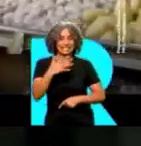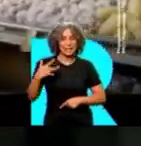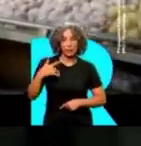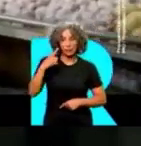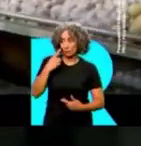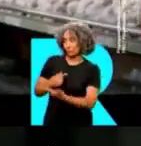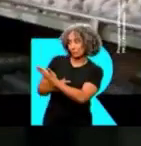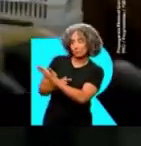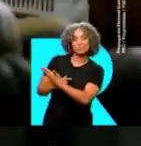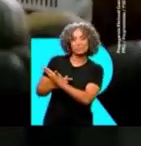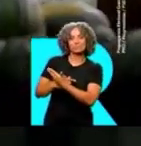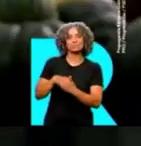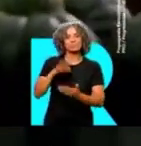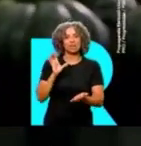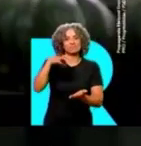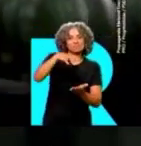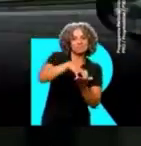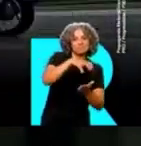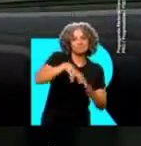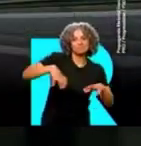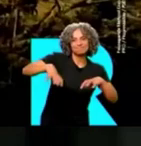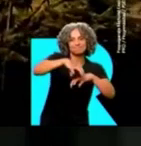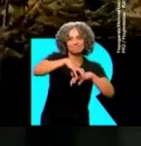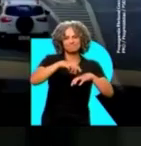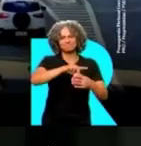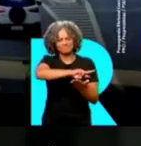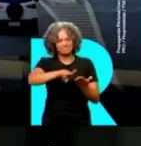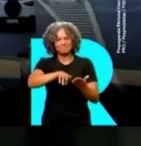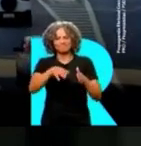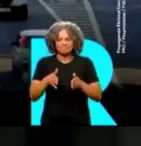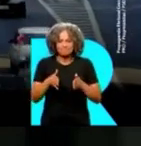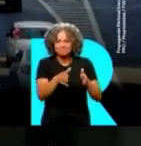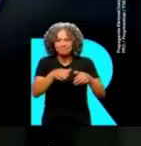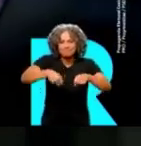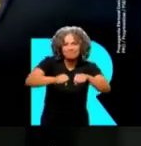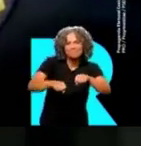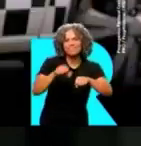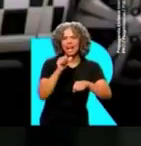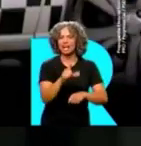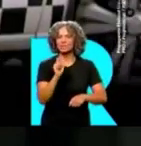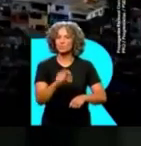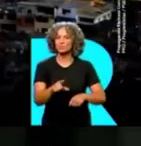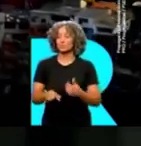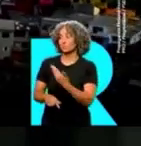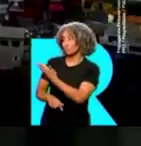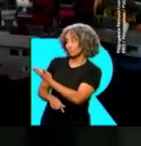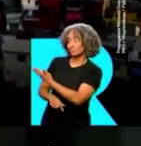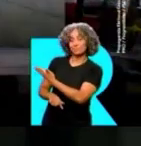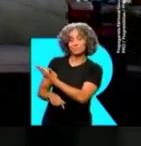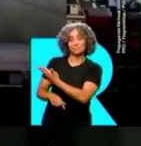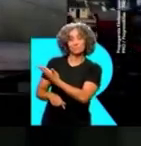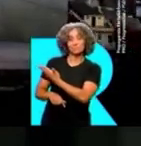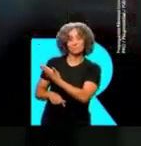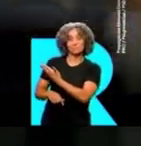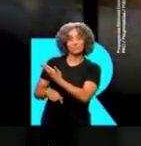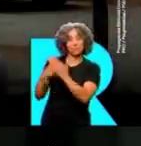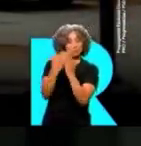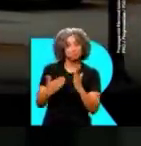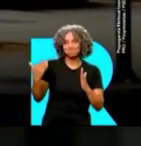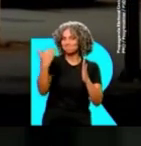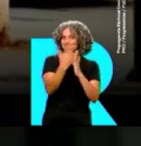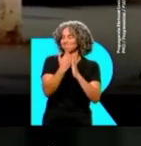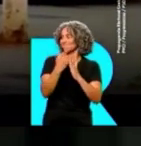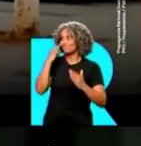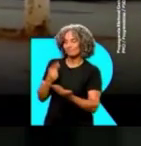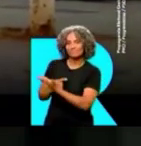Saúde. Mais dez armazéns solidários. Mais 200 quilômetros de faixa azul. Vai ampliar o quebrada seguro. Aumentando de dez para cinquenta